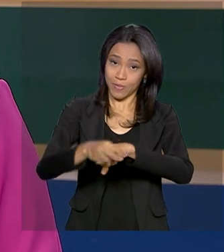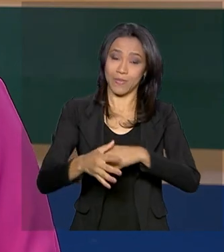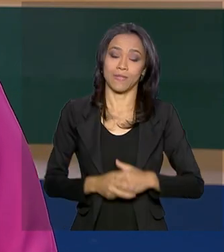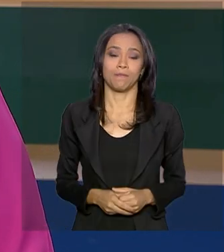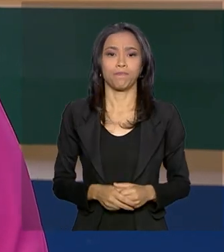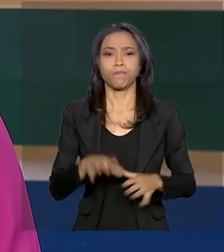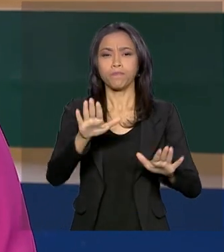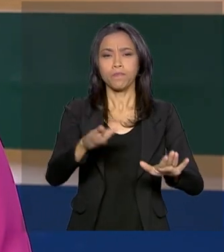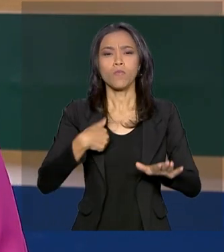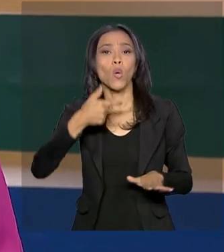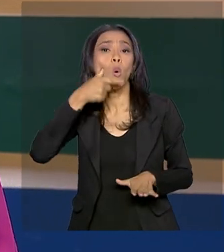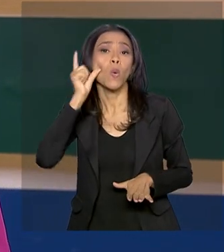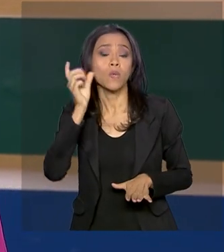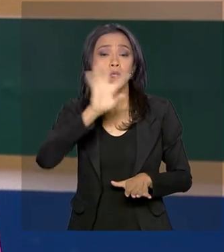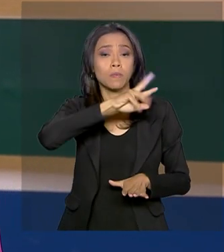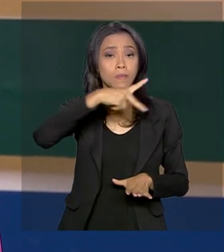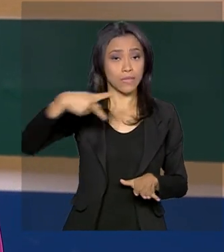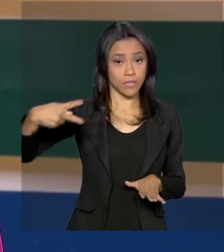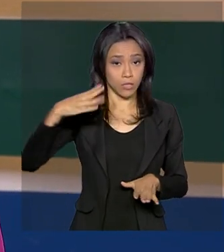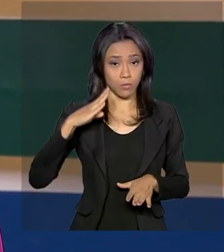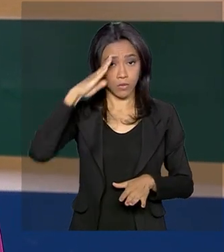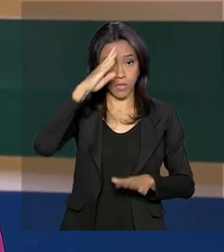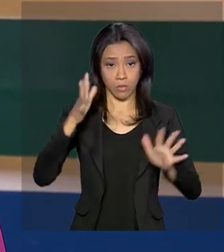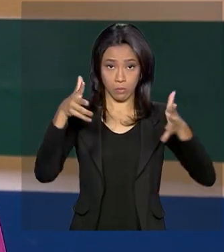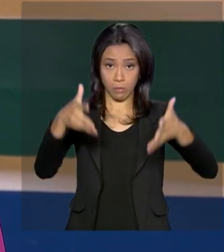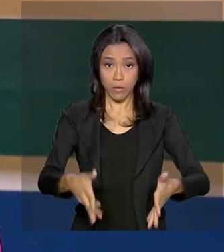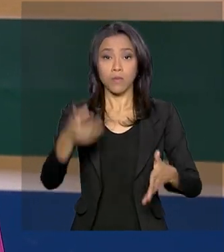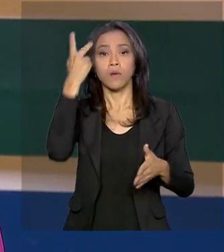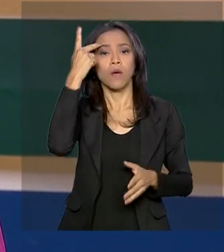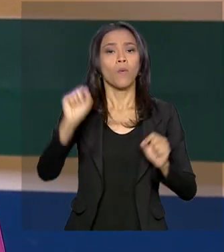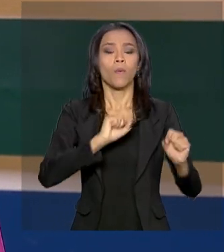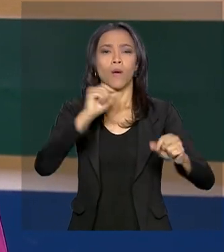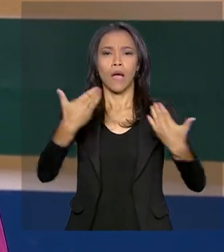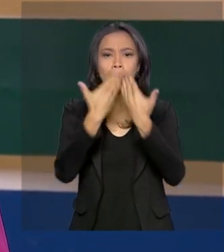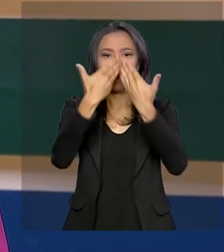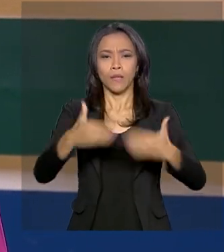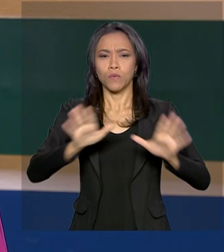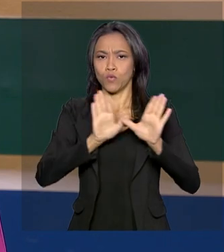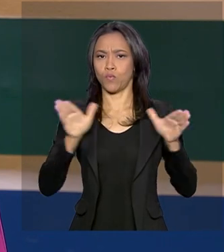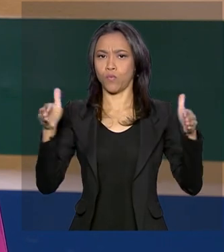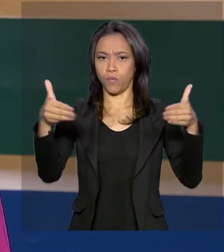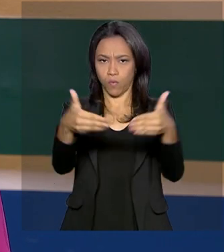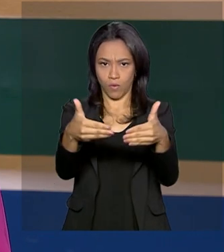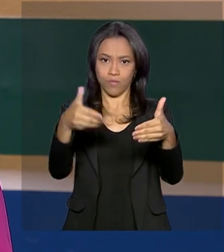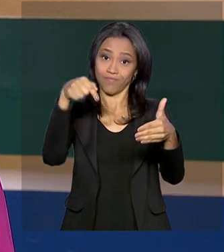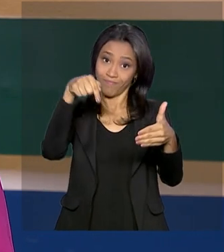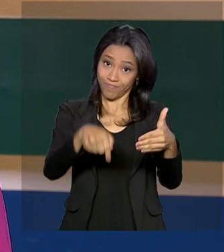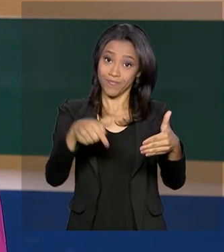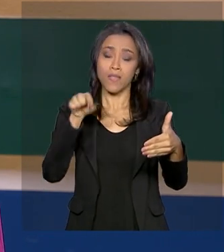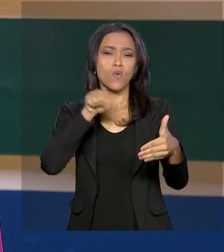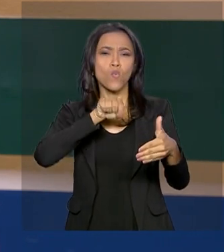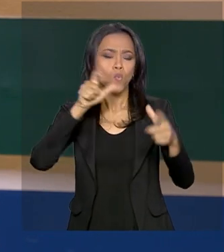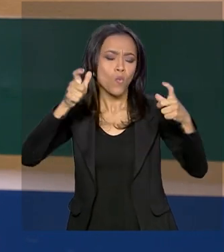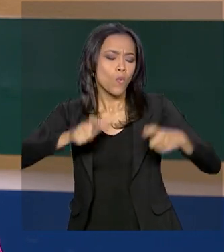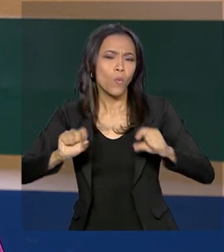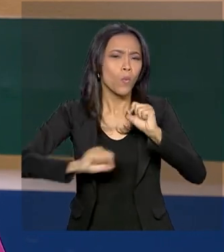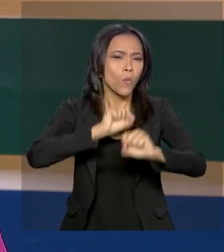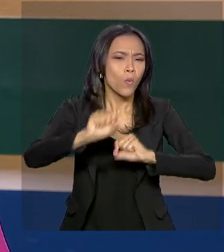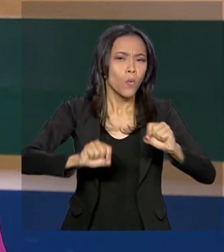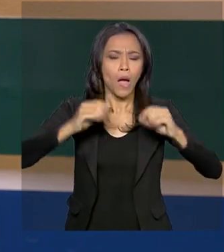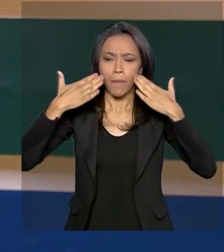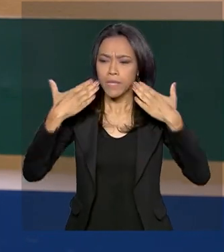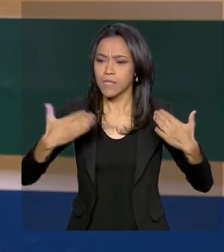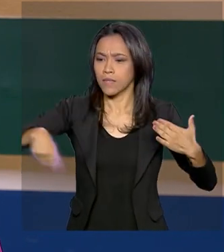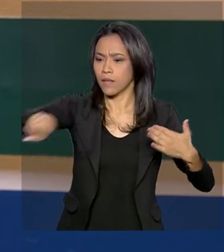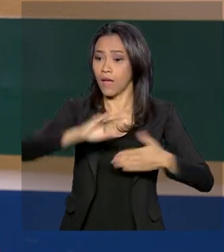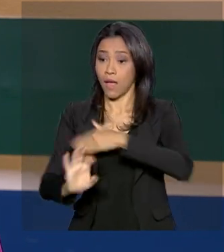E ontem o presidente Jair Bolsonaro participou em São Paulo da abertura do Fórum de Investimentos Brasil. Um espaço para mostrar a investidores